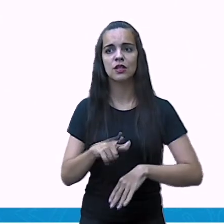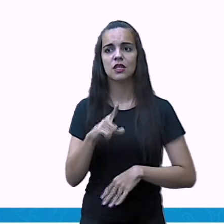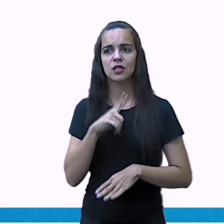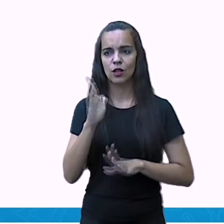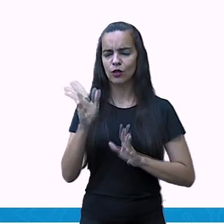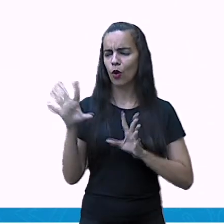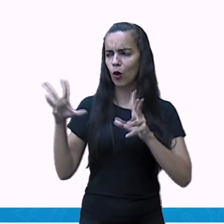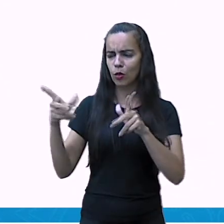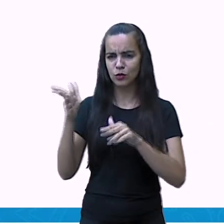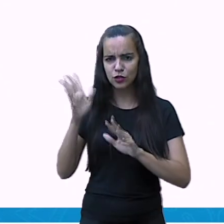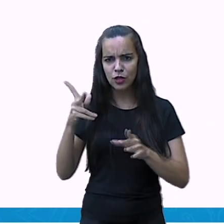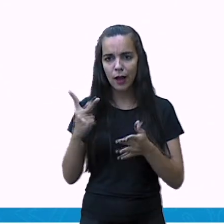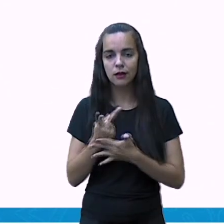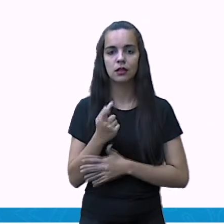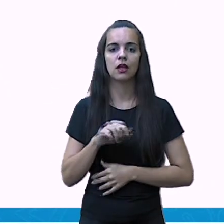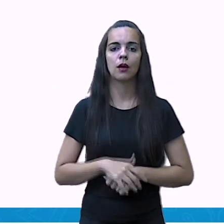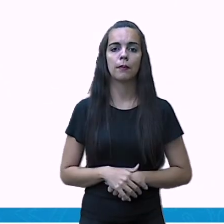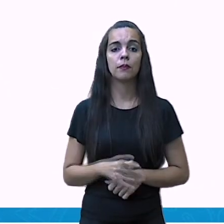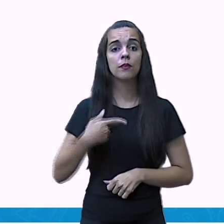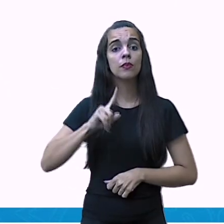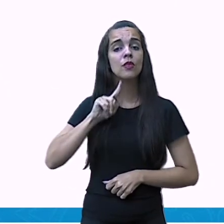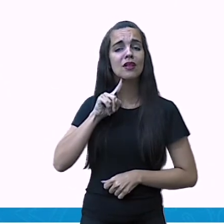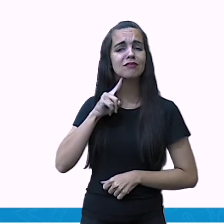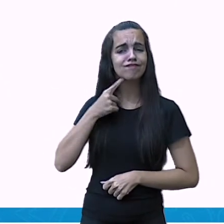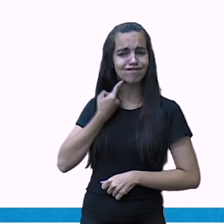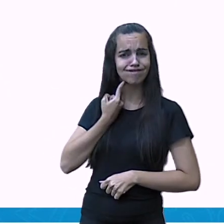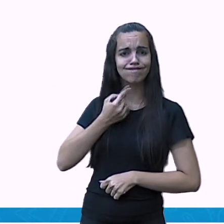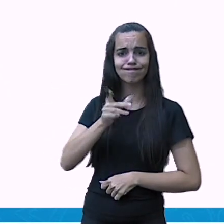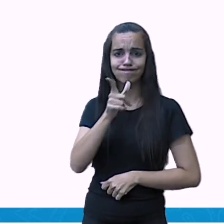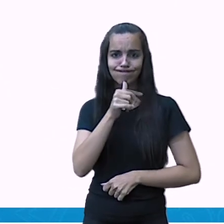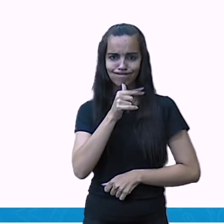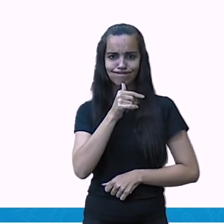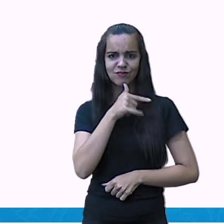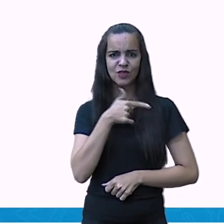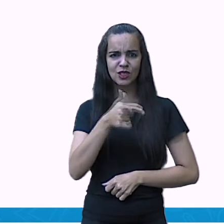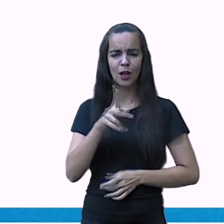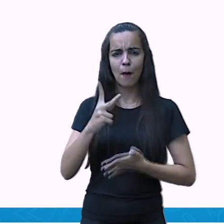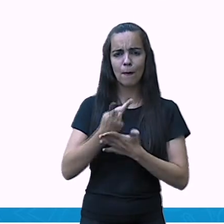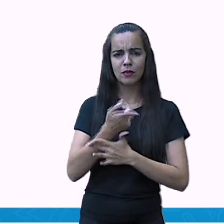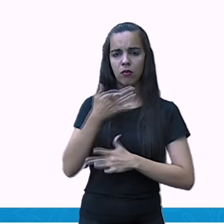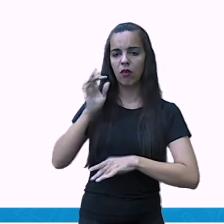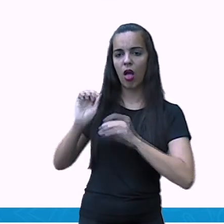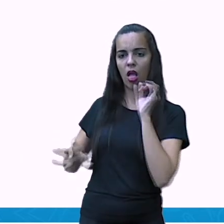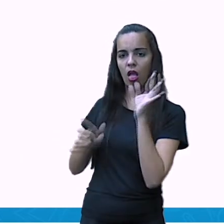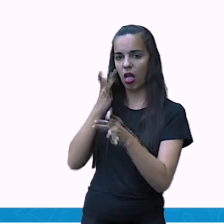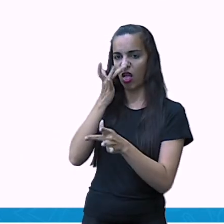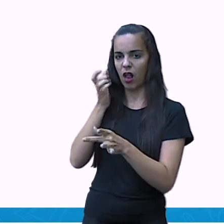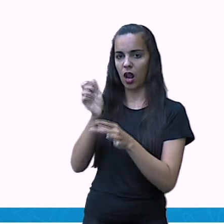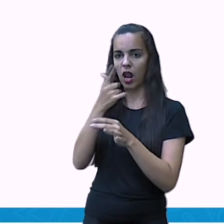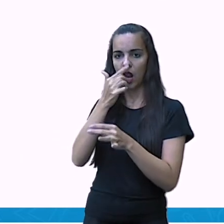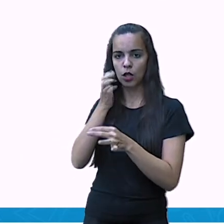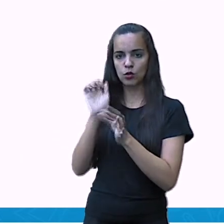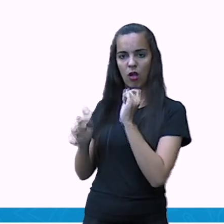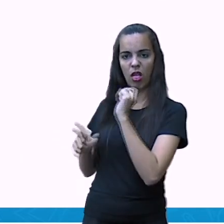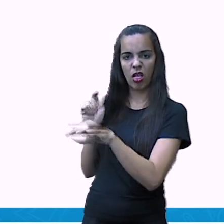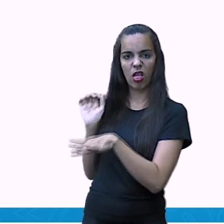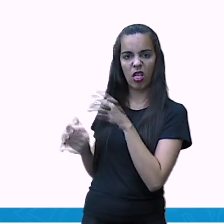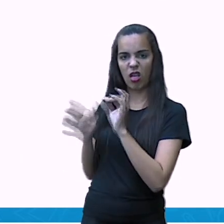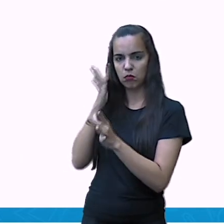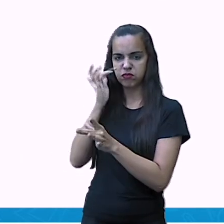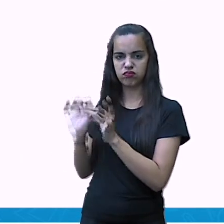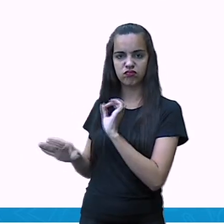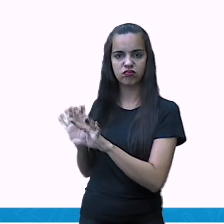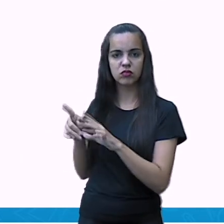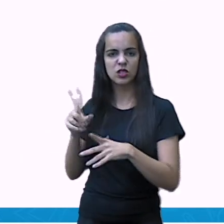já passou por isso? A poluição das águas gerada pelo despejo de dejetos residenciais,